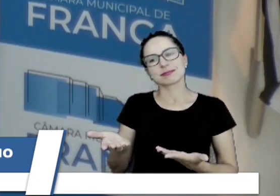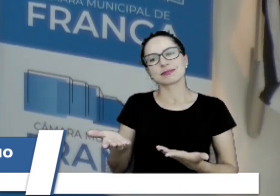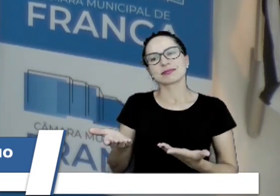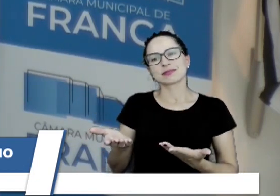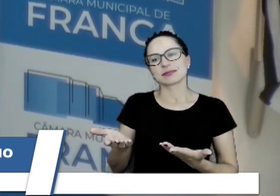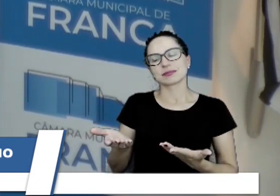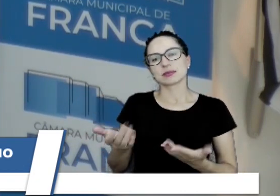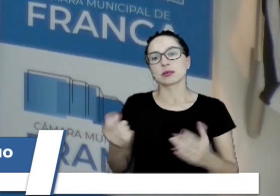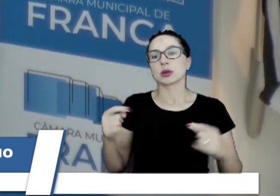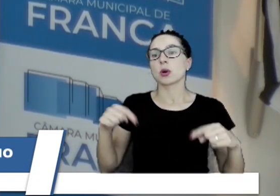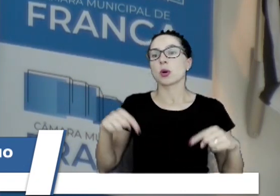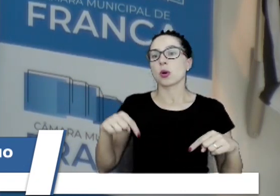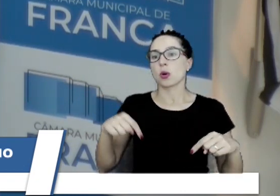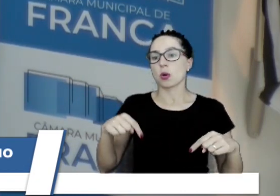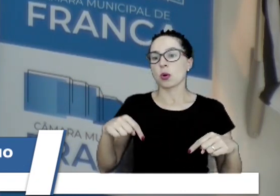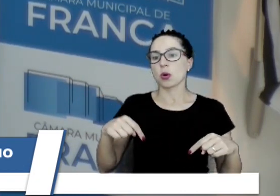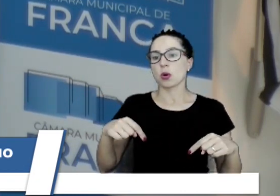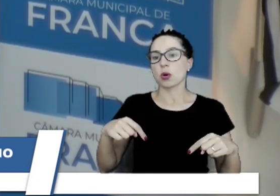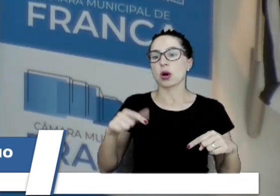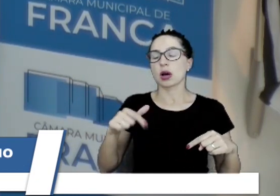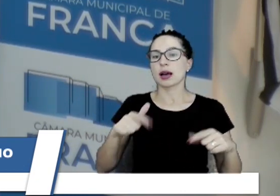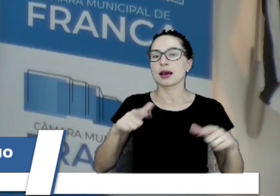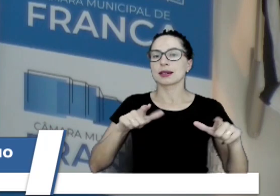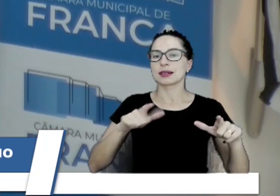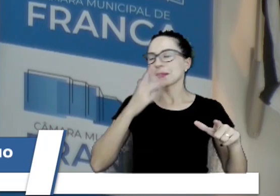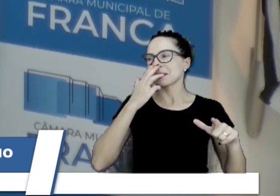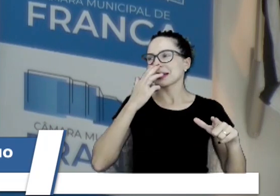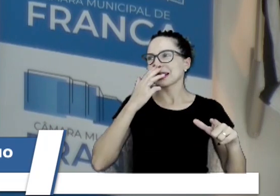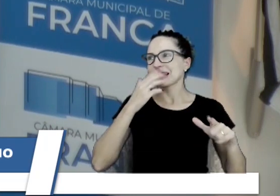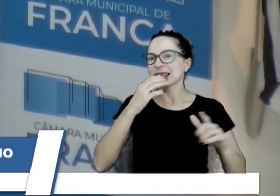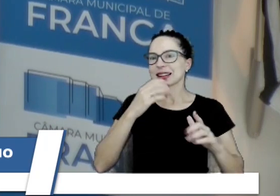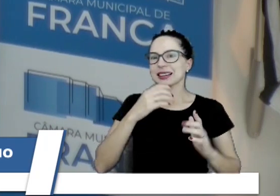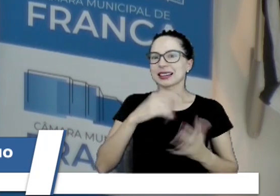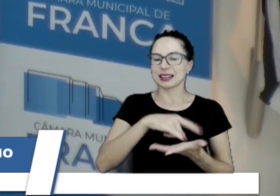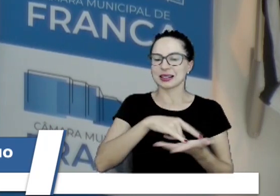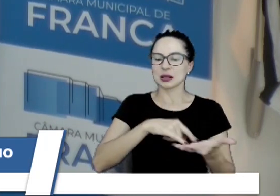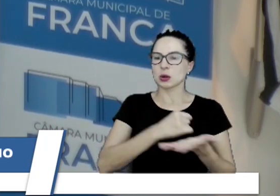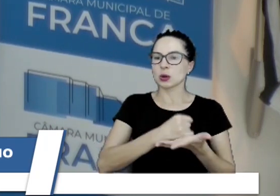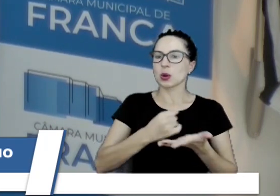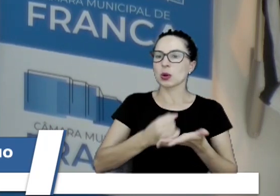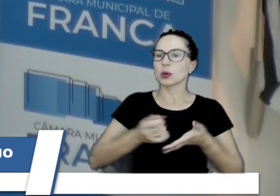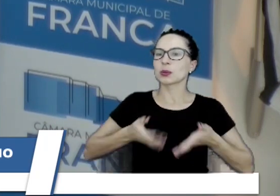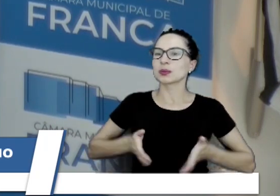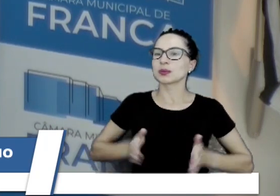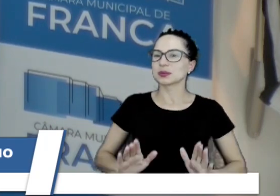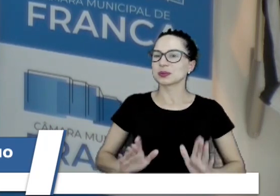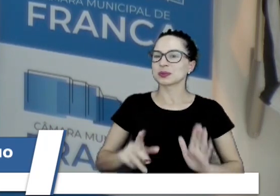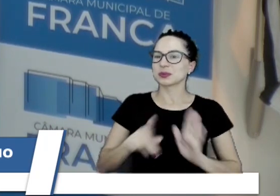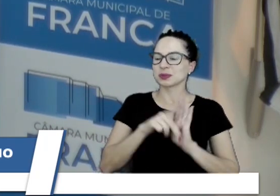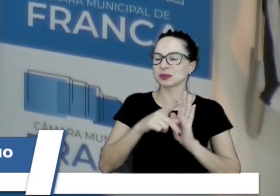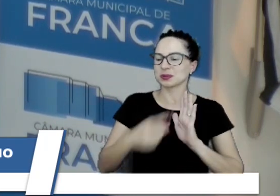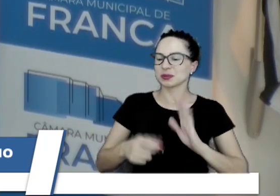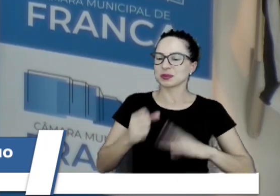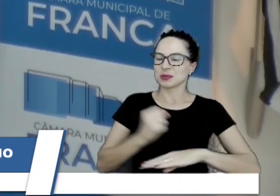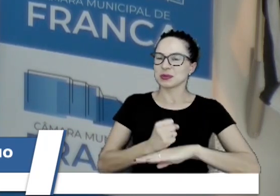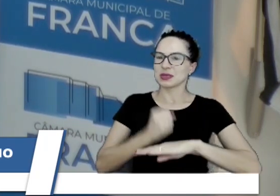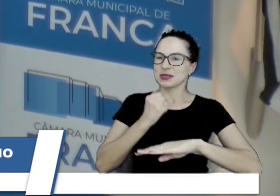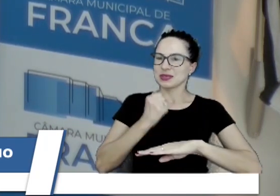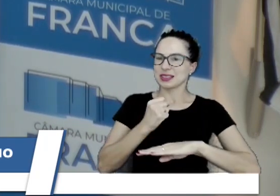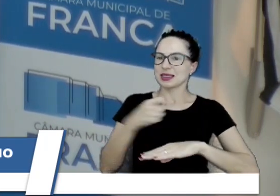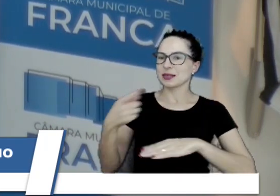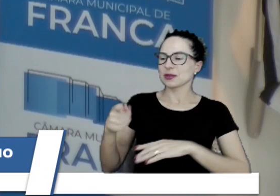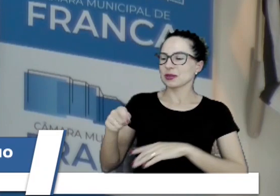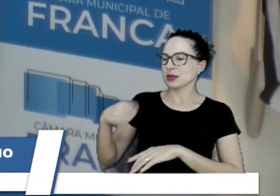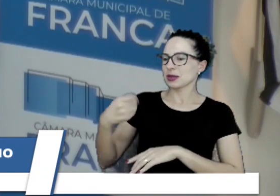nós estamos passando aqui uma certidão de nascimento, nós estamos registrando hoje, nessa casa, como cidadão francano.